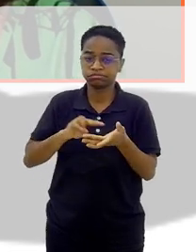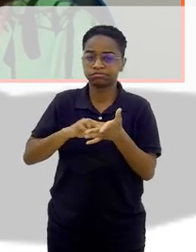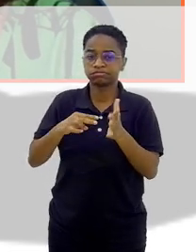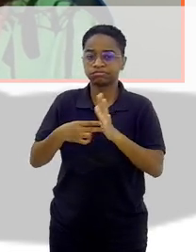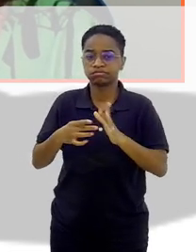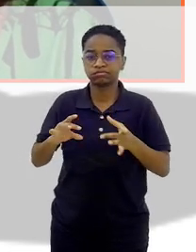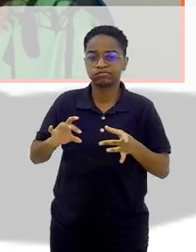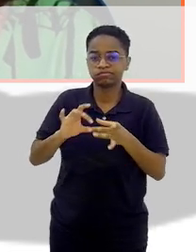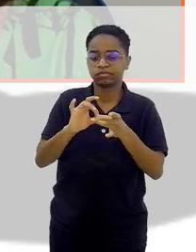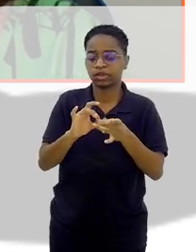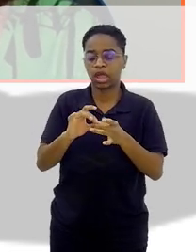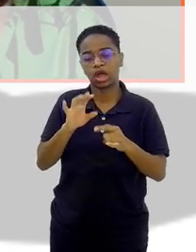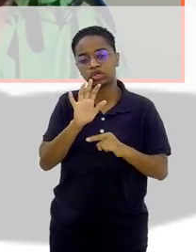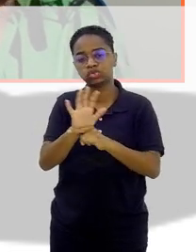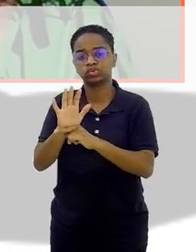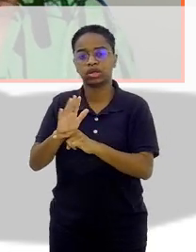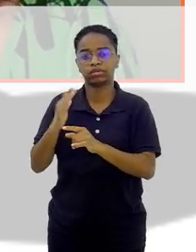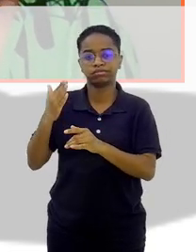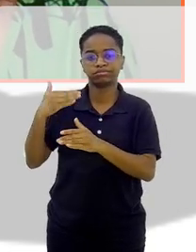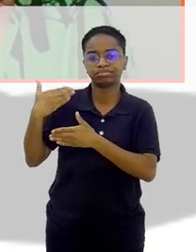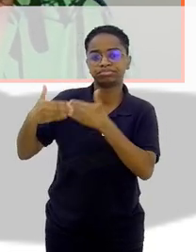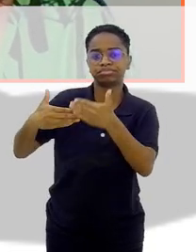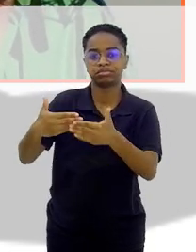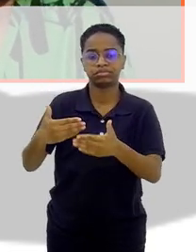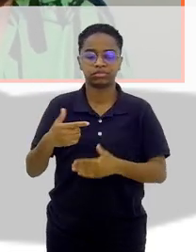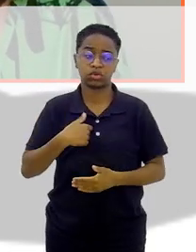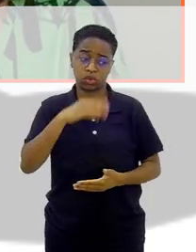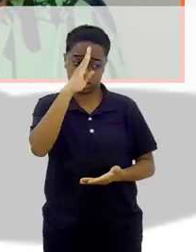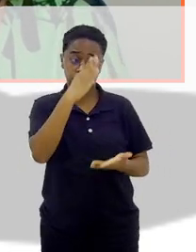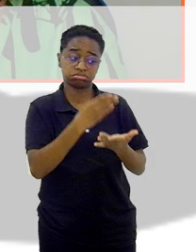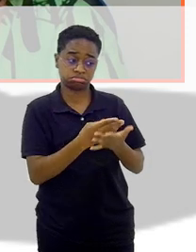ingredientes para o êxito? Acho que sim.